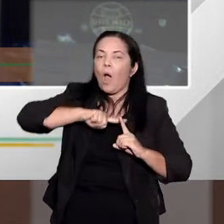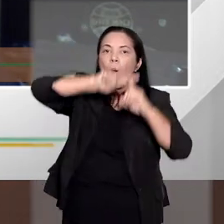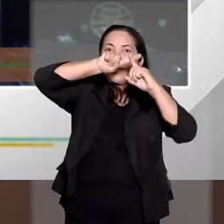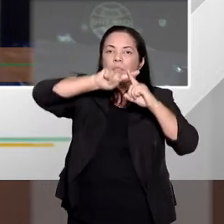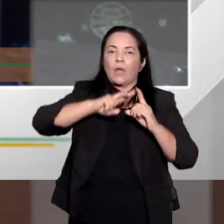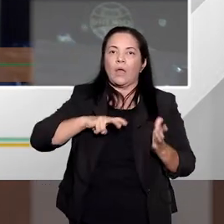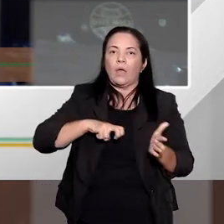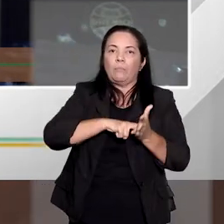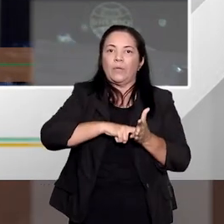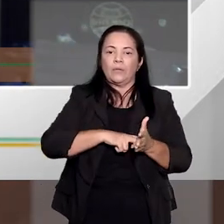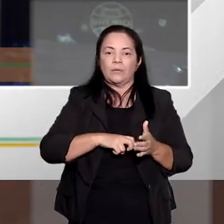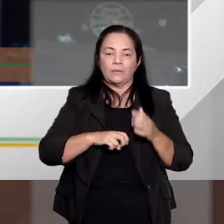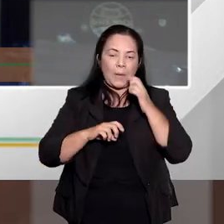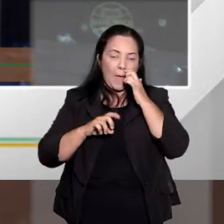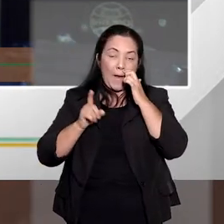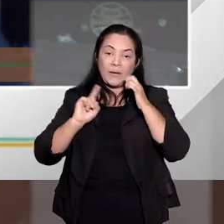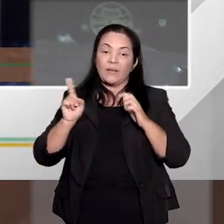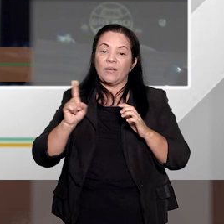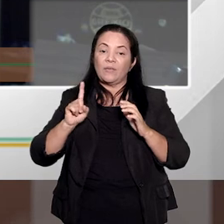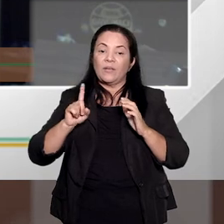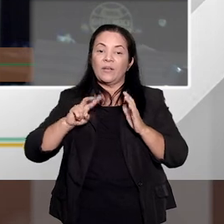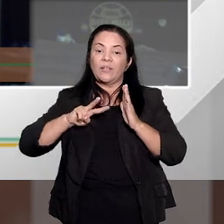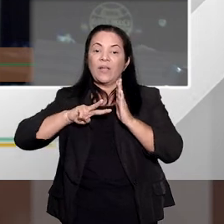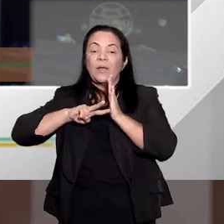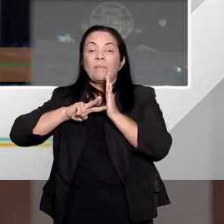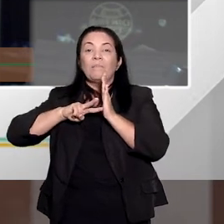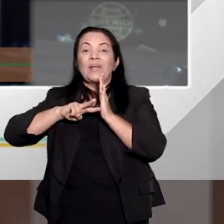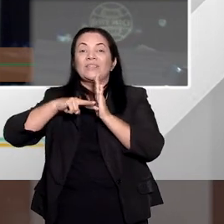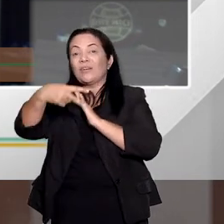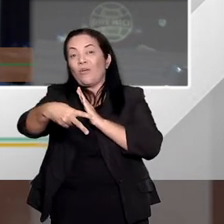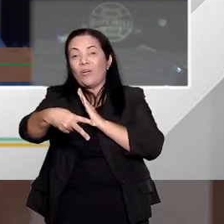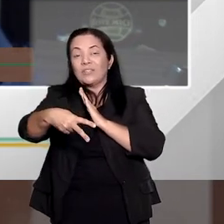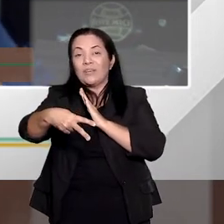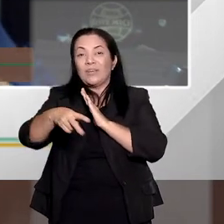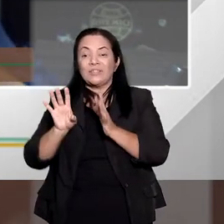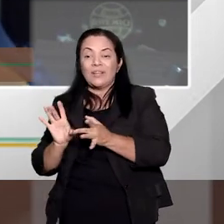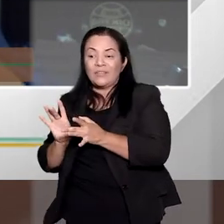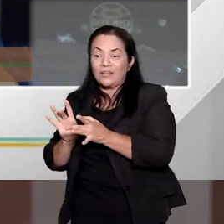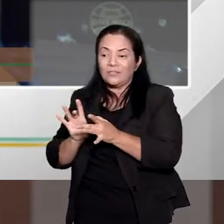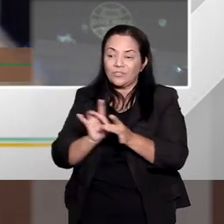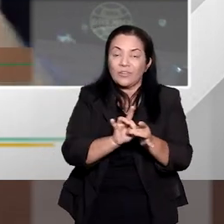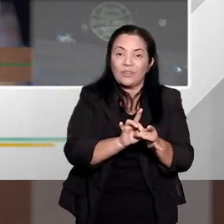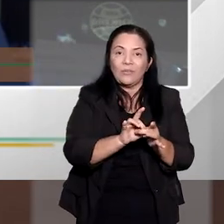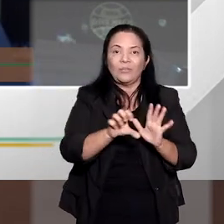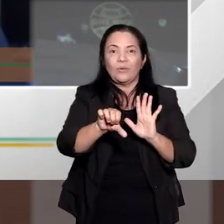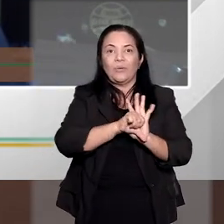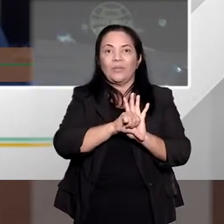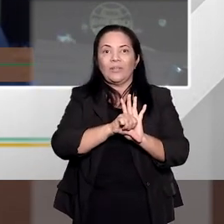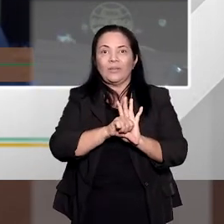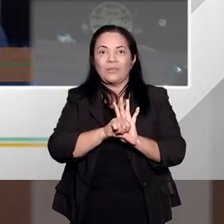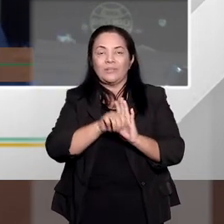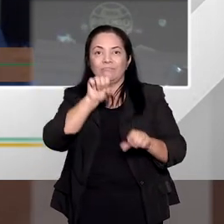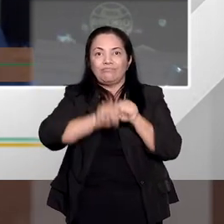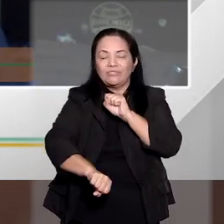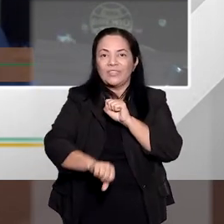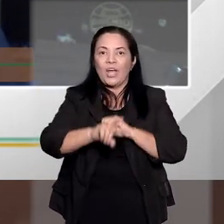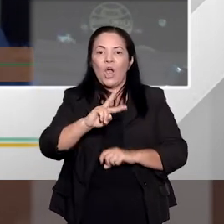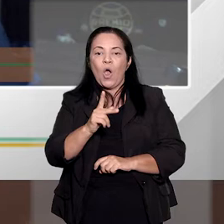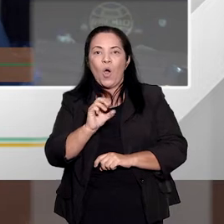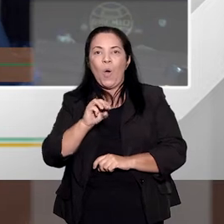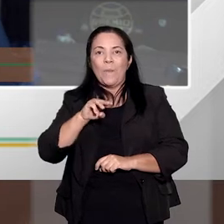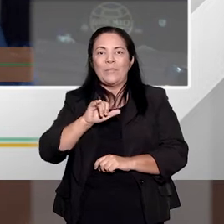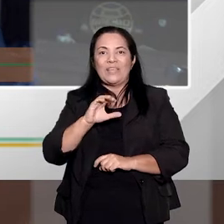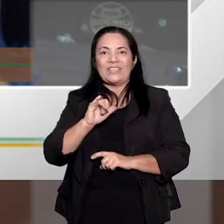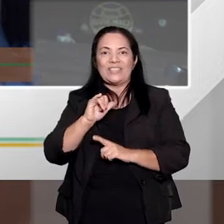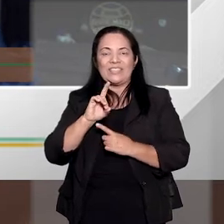-base em segundo mínimo. Só que essa consequência é inerente ao tipo penal. Ou seja, num crime de homicídio, a morte,